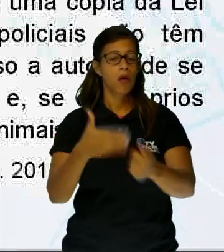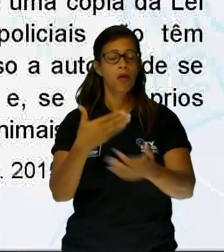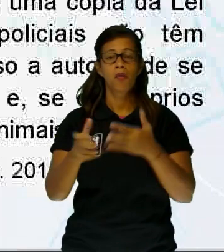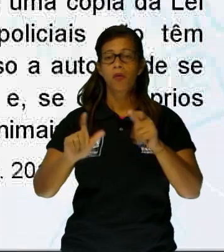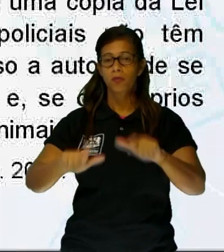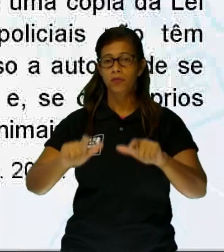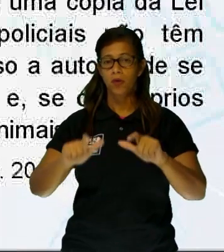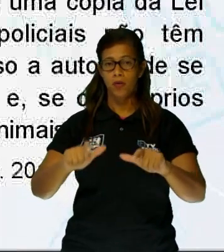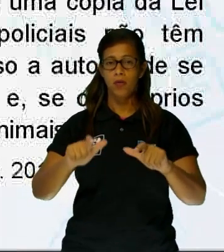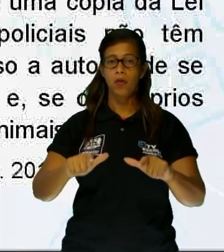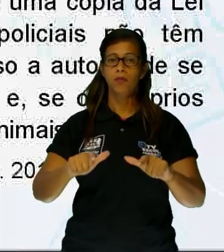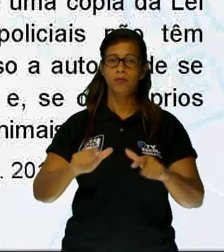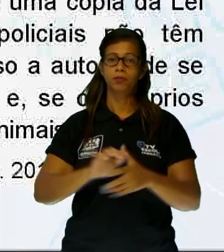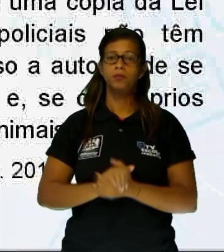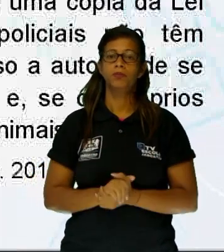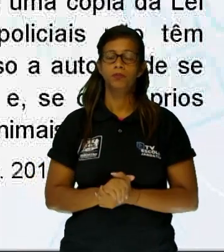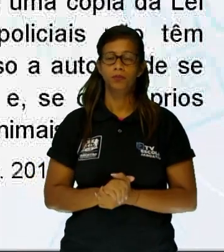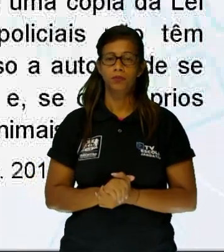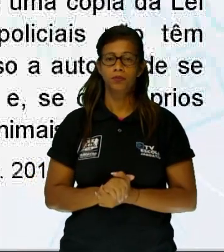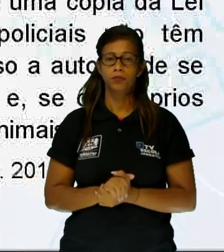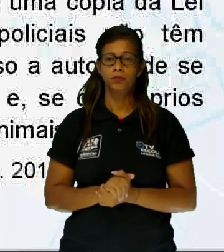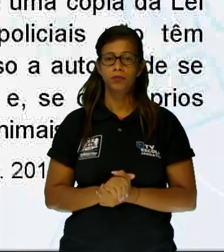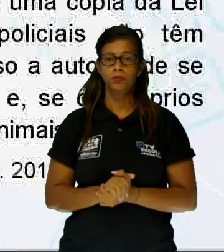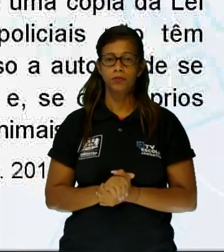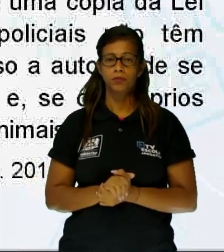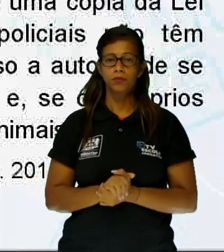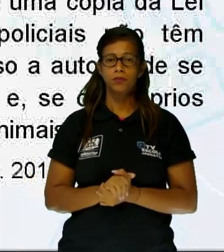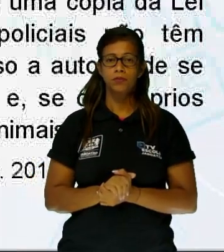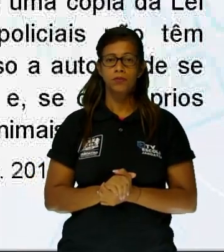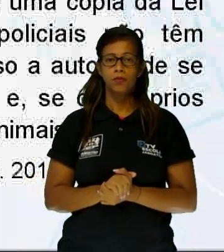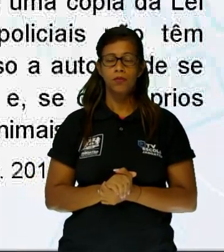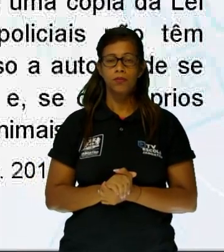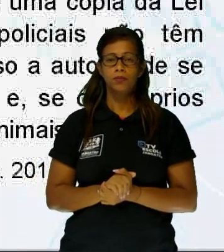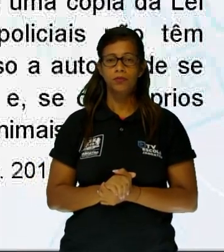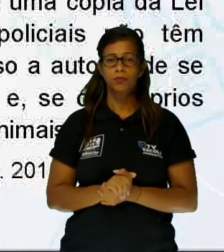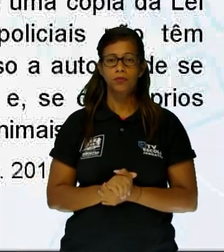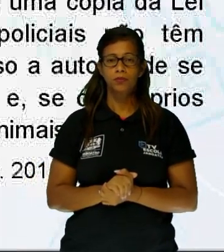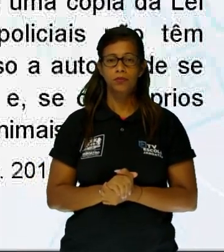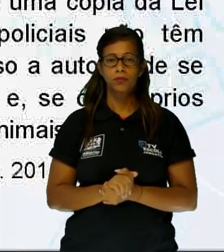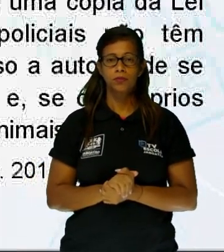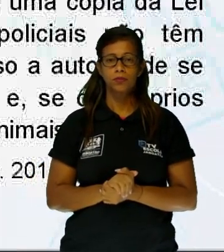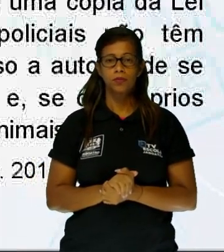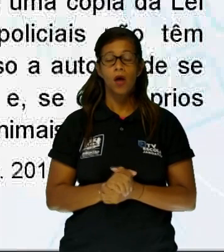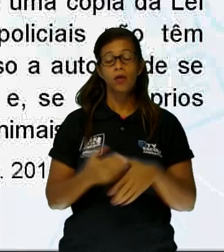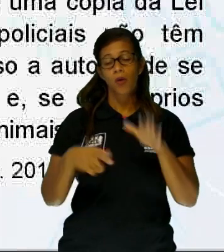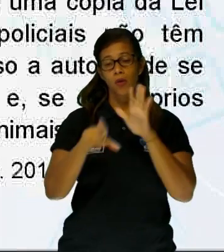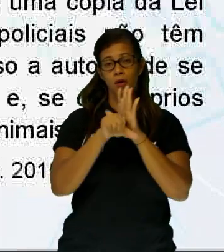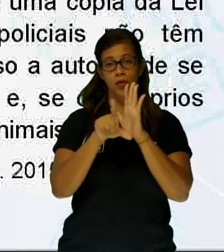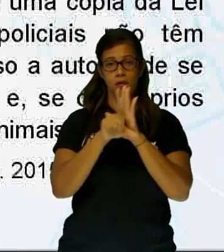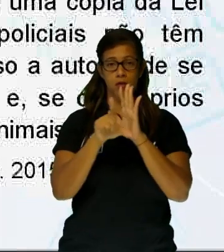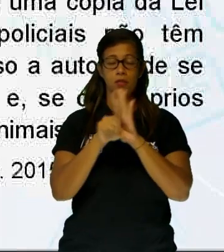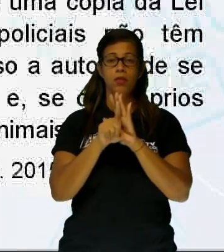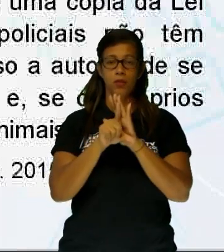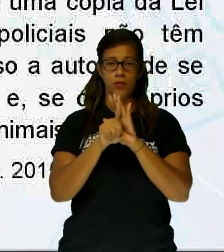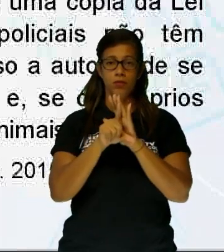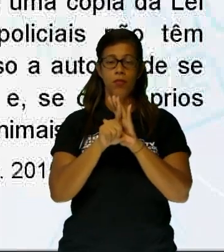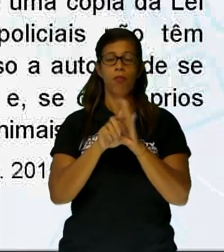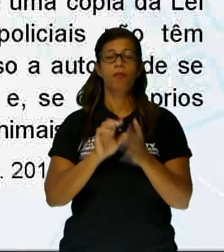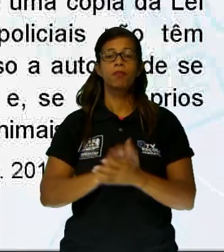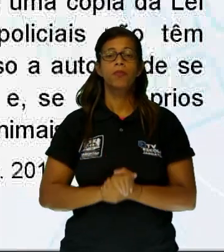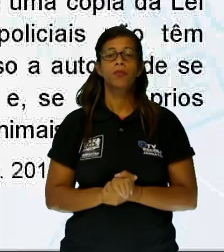quem é de direito, desde que o fato resulte em prejuízo. Segundo a legislação, a pena prevista pelo artigo 32